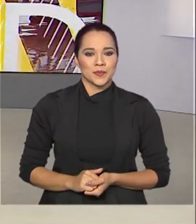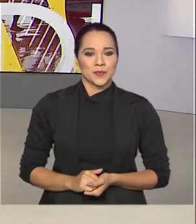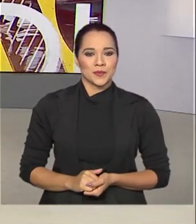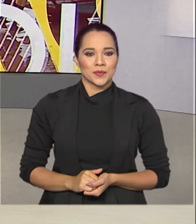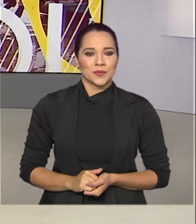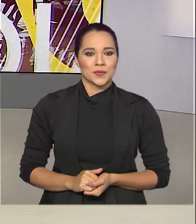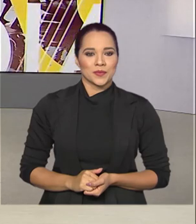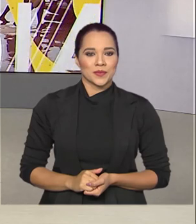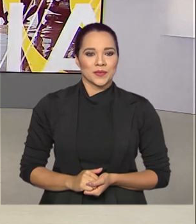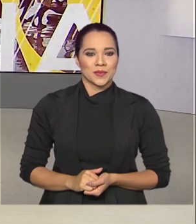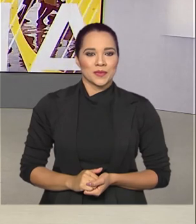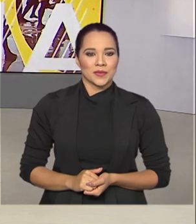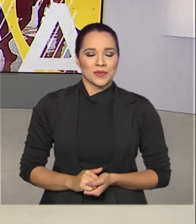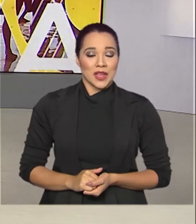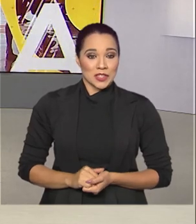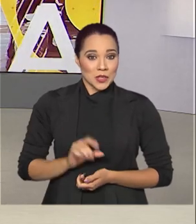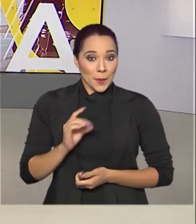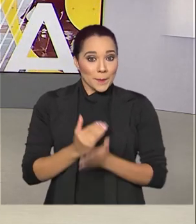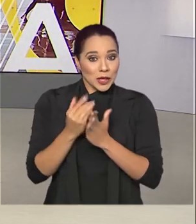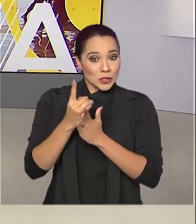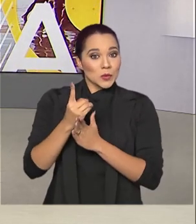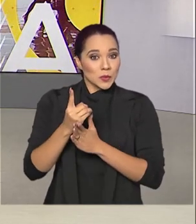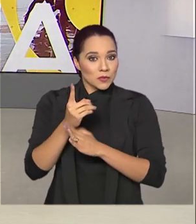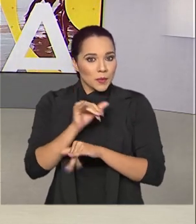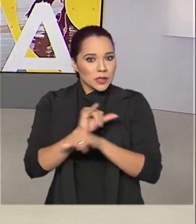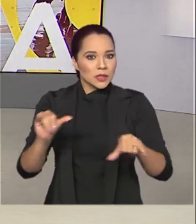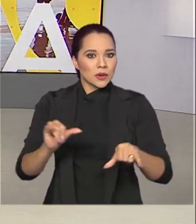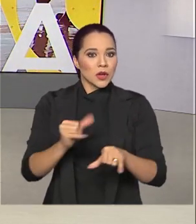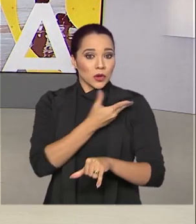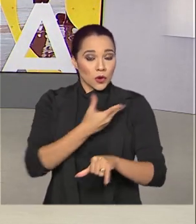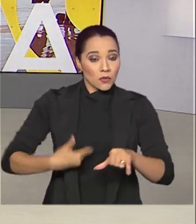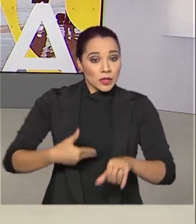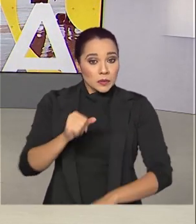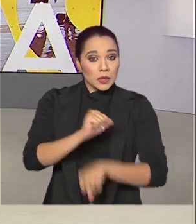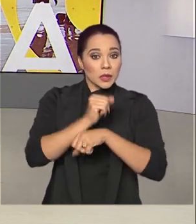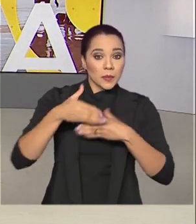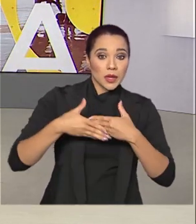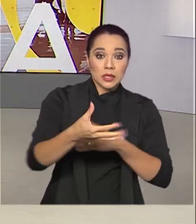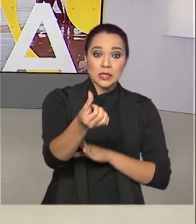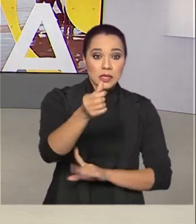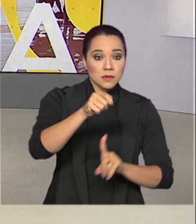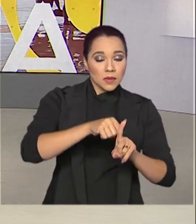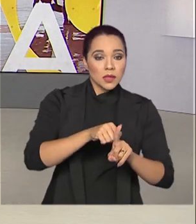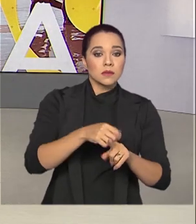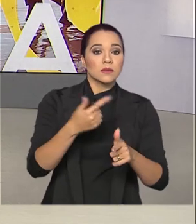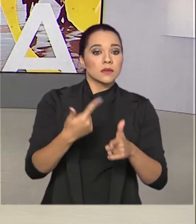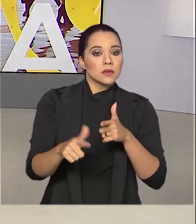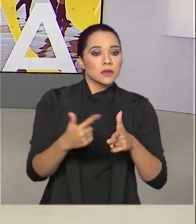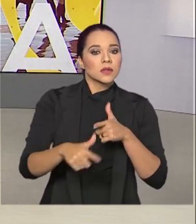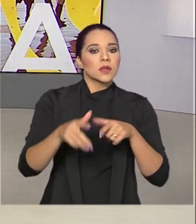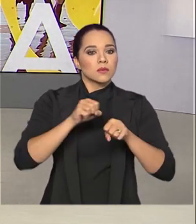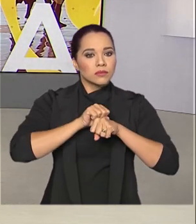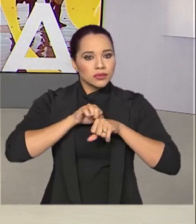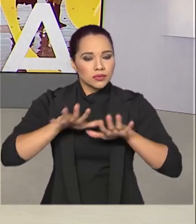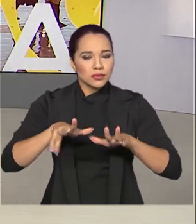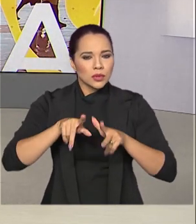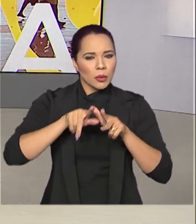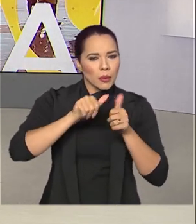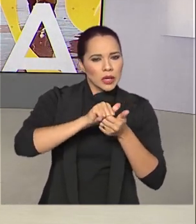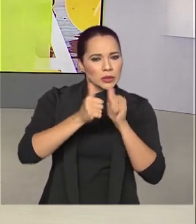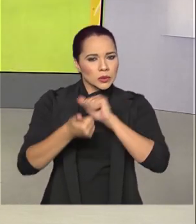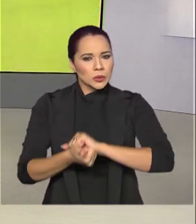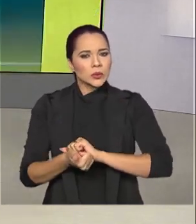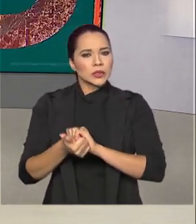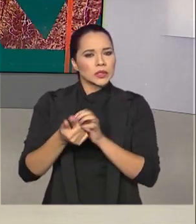Ainda uma informação que o governo suspendeu pelo prazo de seis meses, por causa de pandemia, o reajuste dos